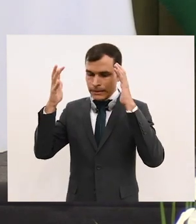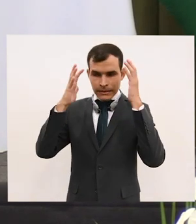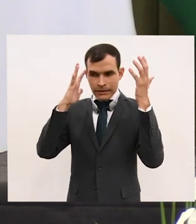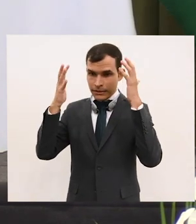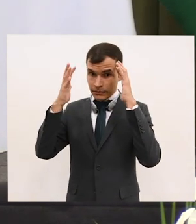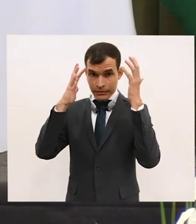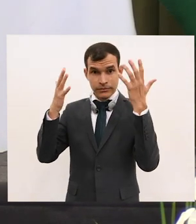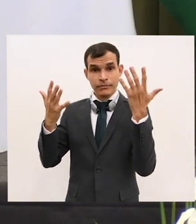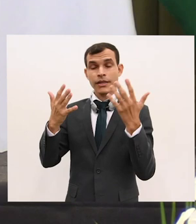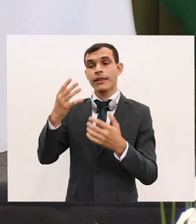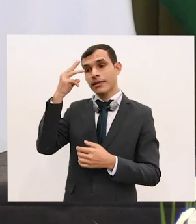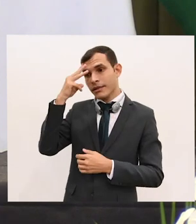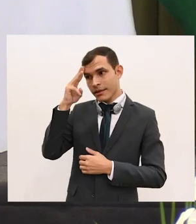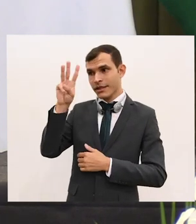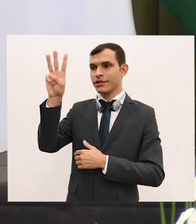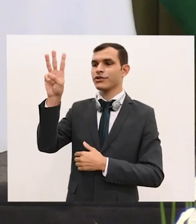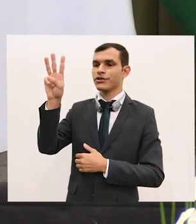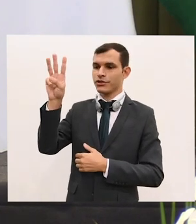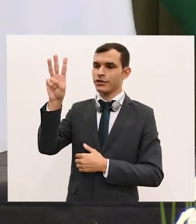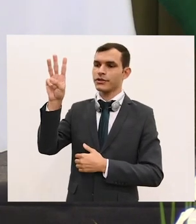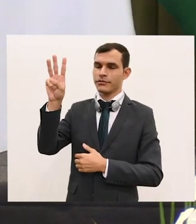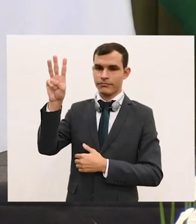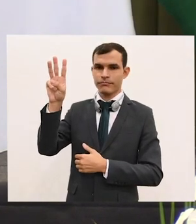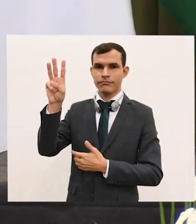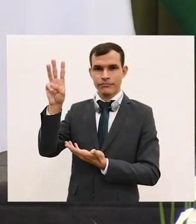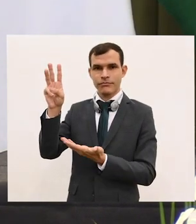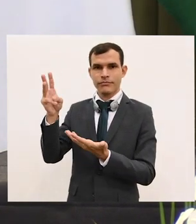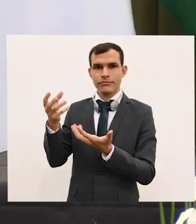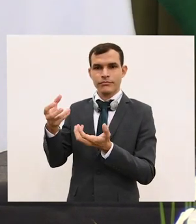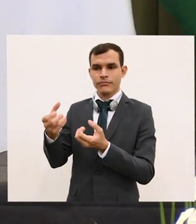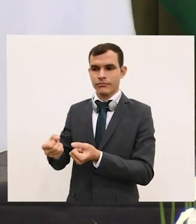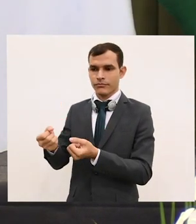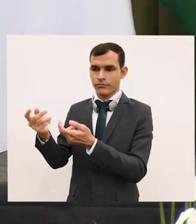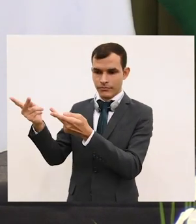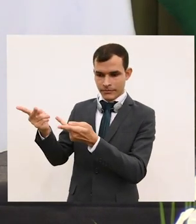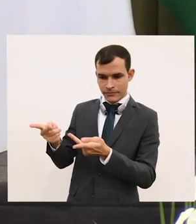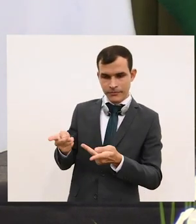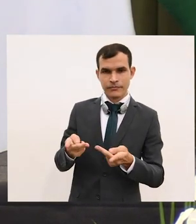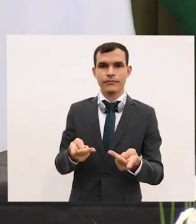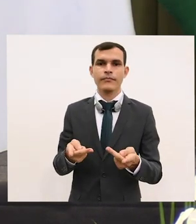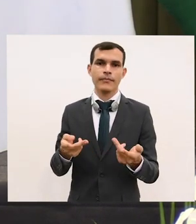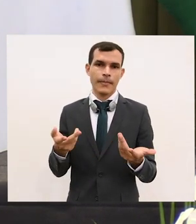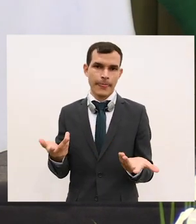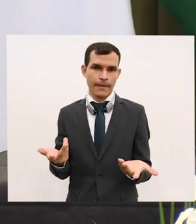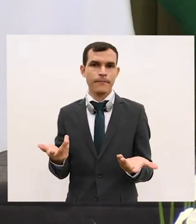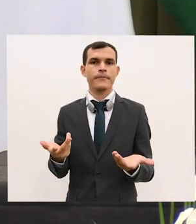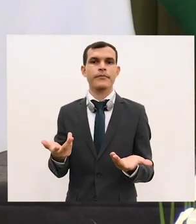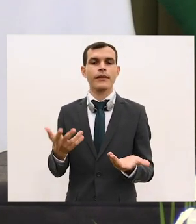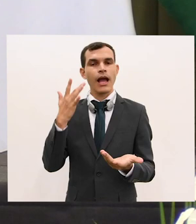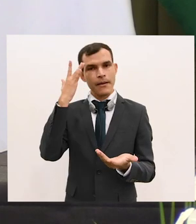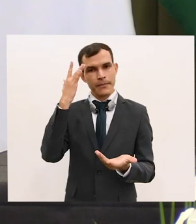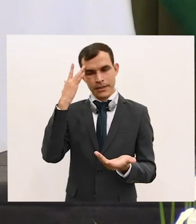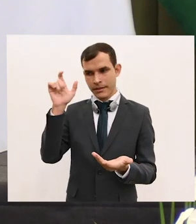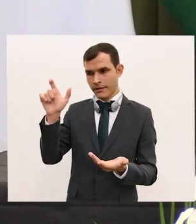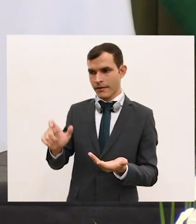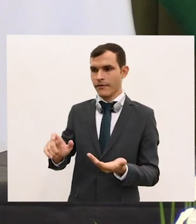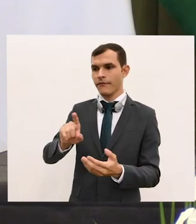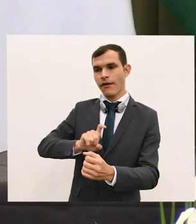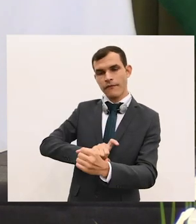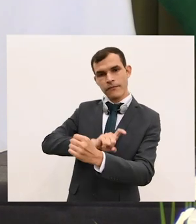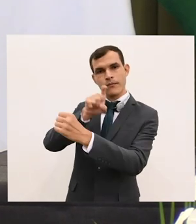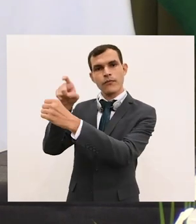país do continente que ela visitou. E amanhã ela volta justamente para Washington, para as reuniões do FMI e Banco Mundial.